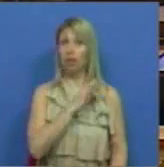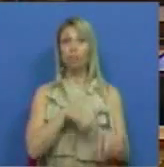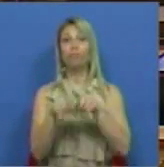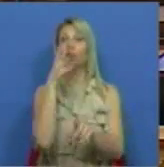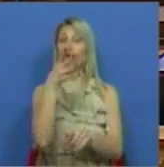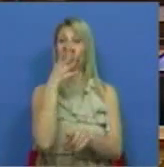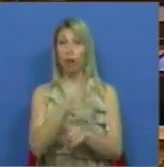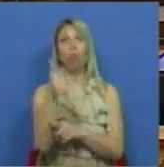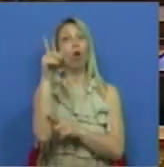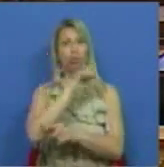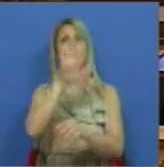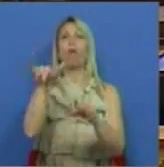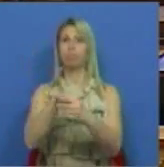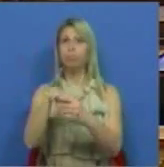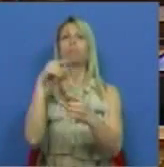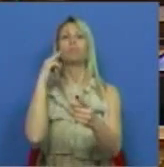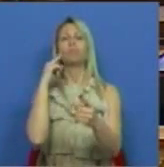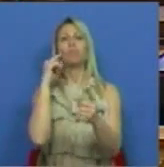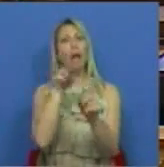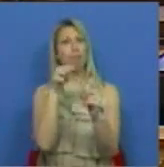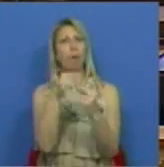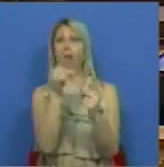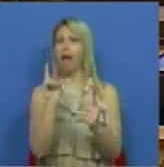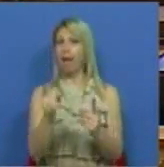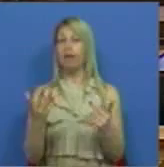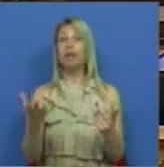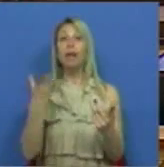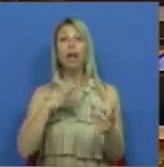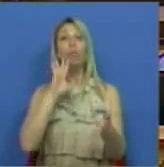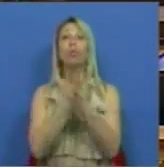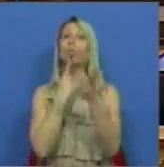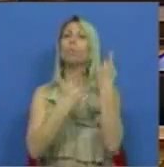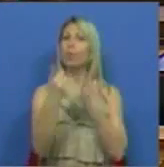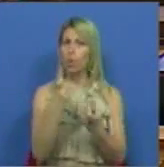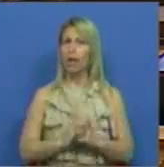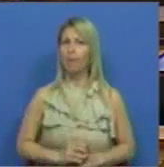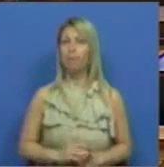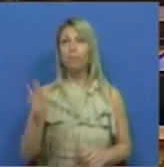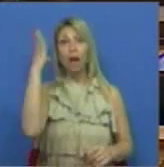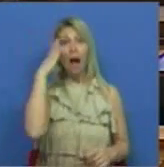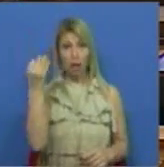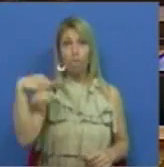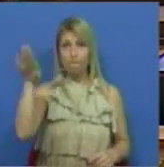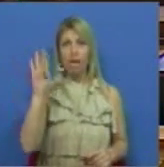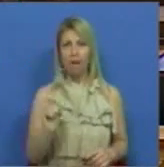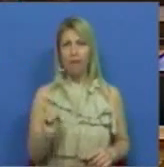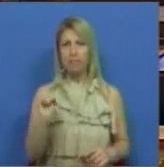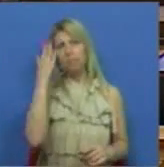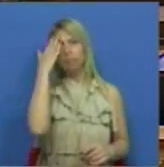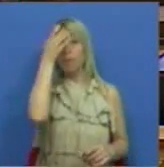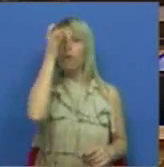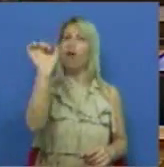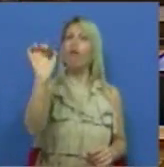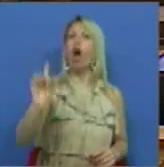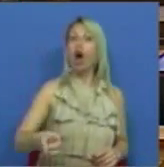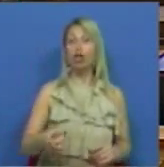esta perspectiva e queria, por último, então perguntar-lhe se considera que o Partido Socialista, ao contrário daquilo que a